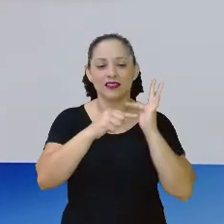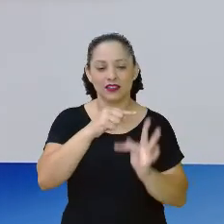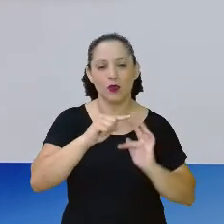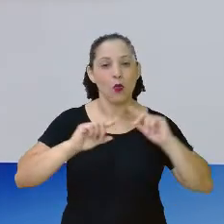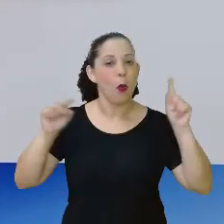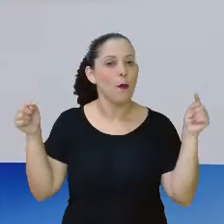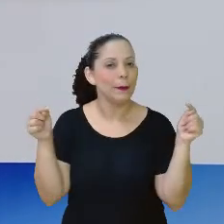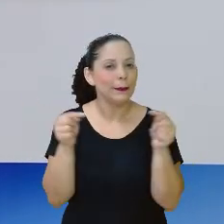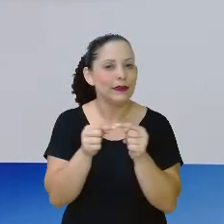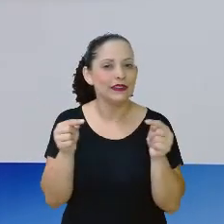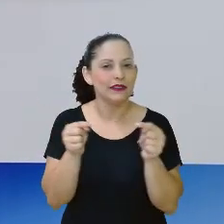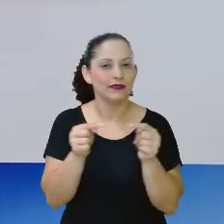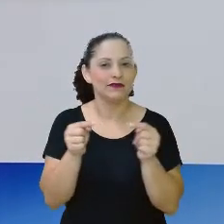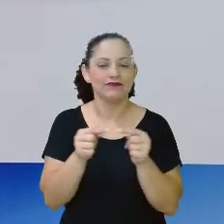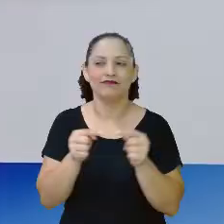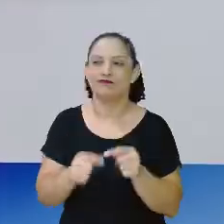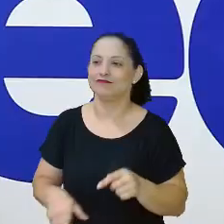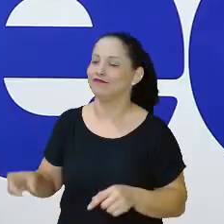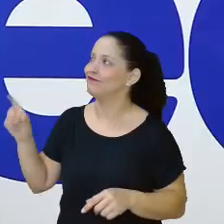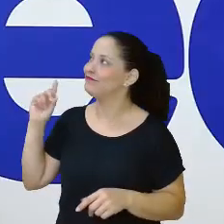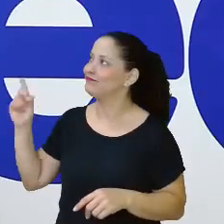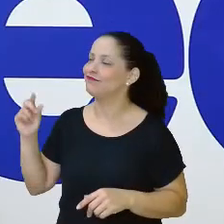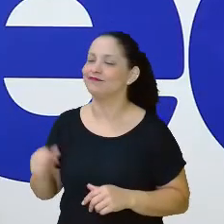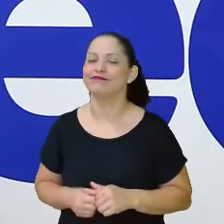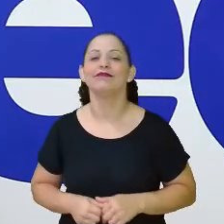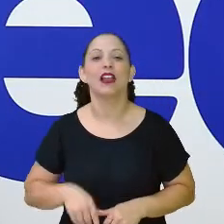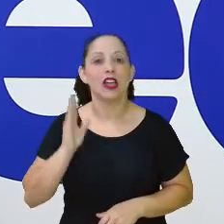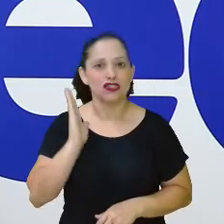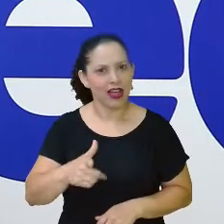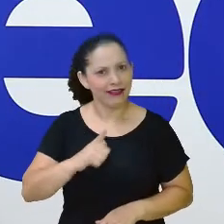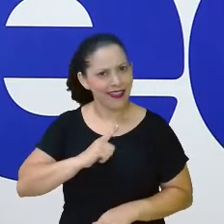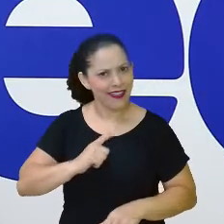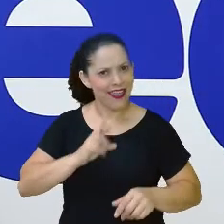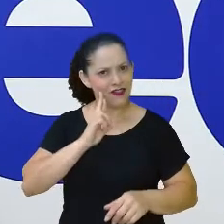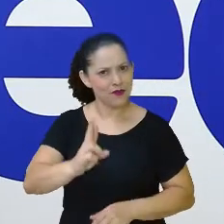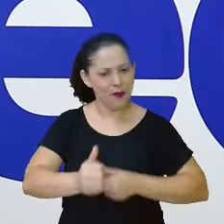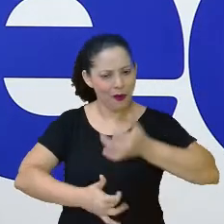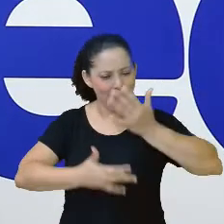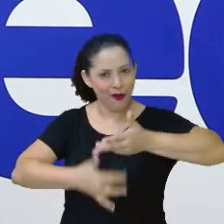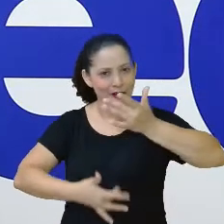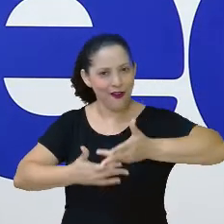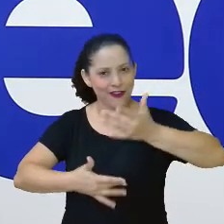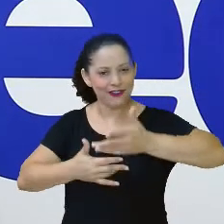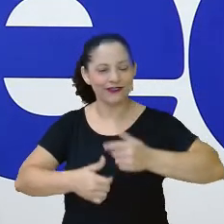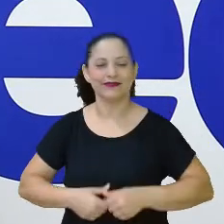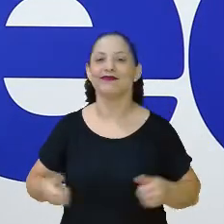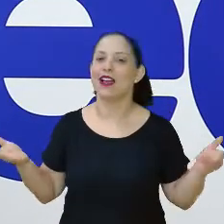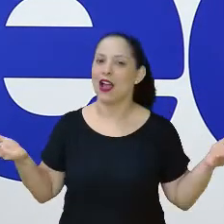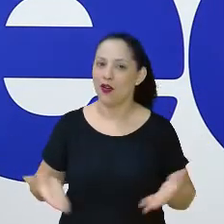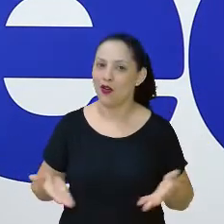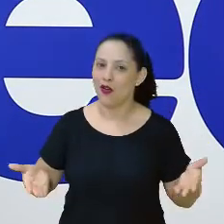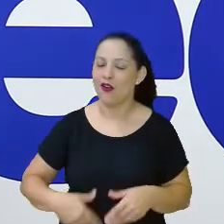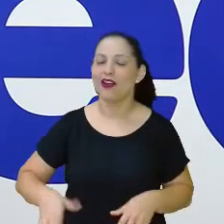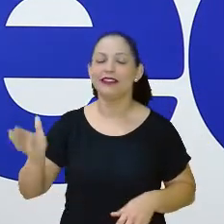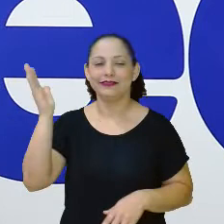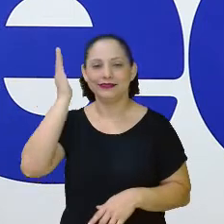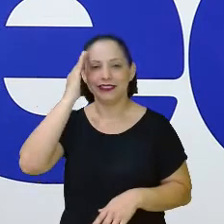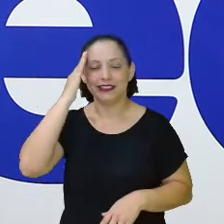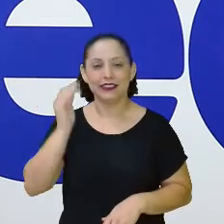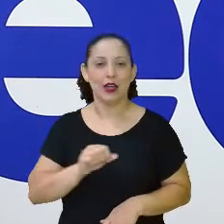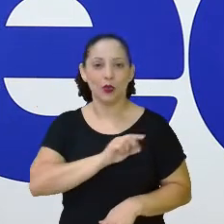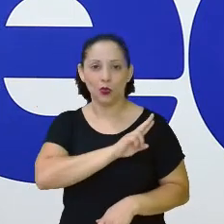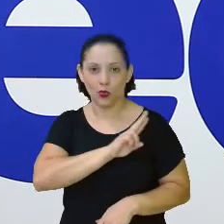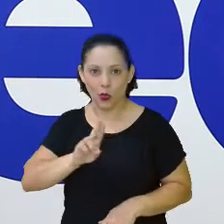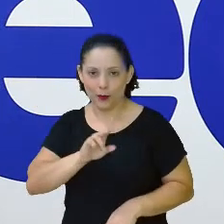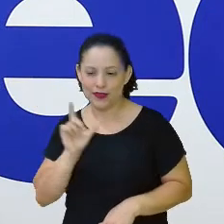parte, minha gente? Ah, já tem resposta aqui também, professora Márcia. diga aí. E olha, agora eu descobri o sobrenome das Anas, tá? Que